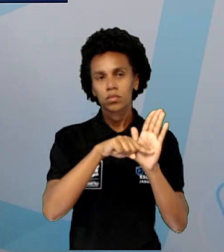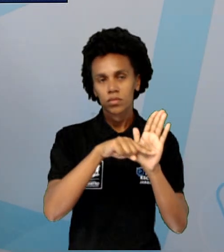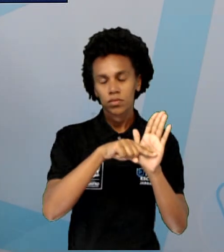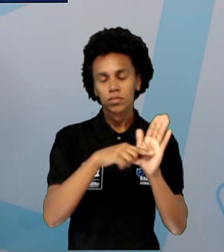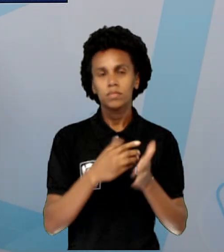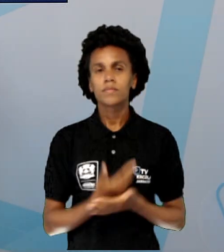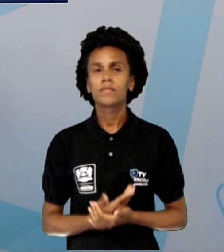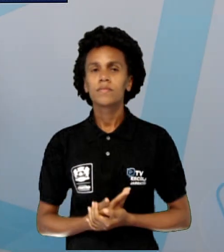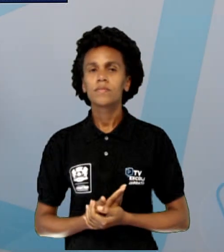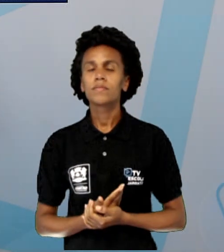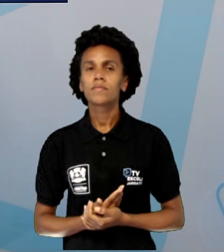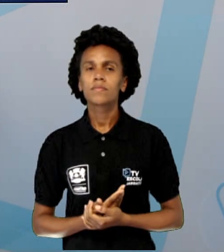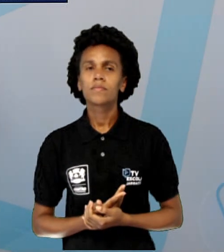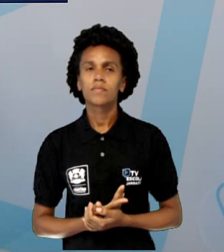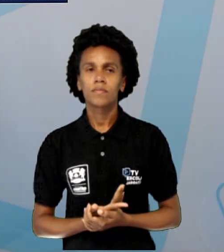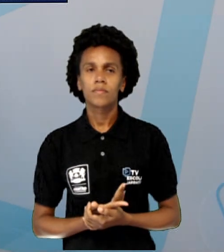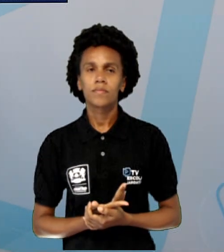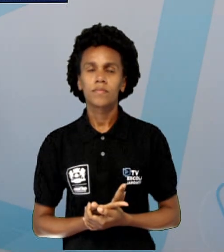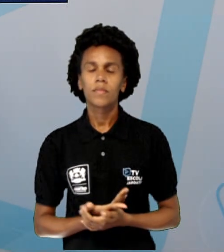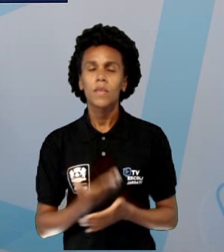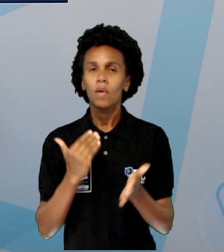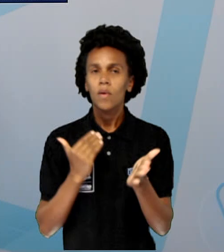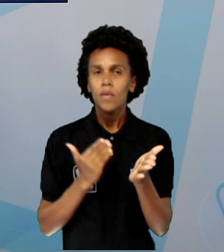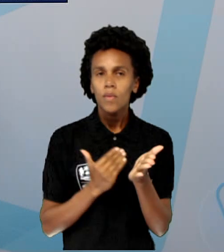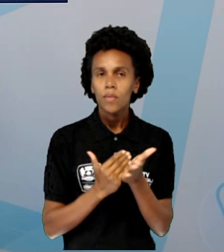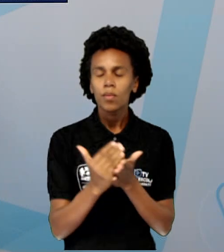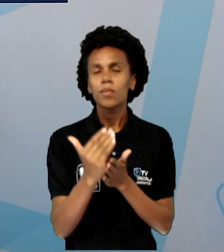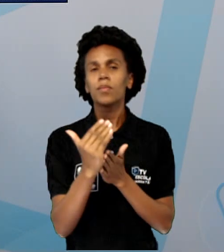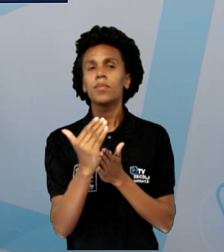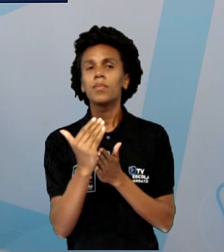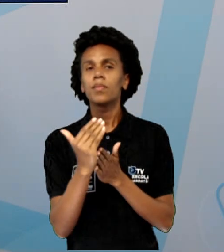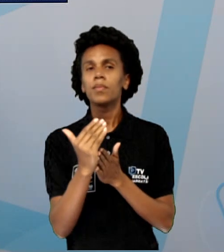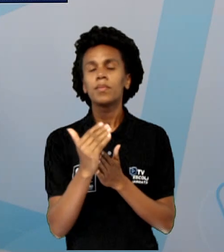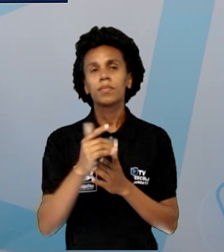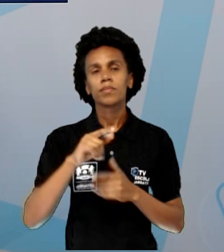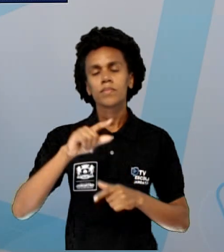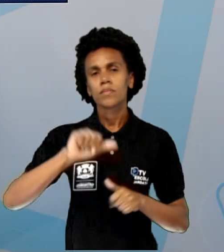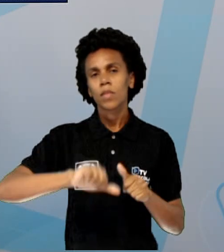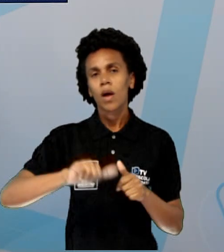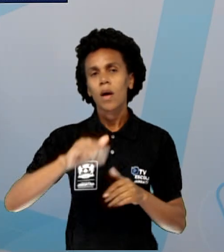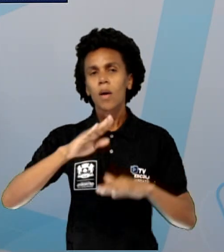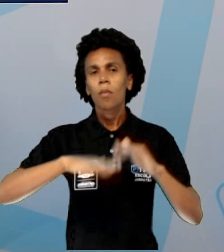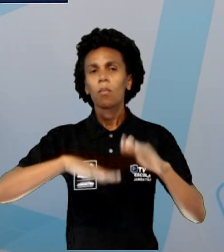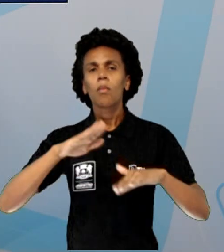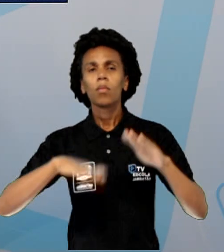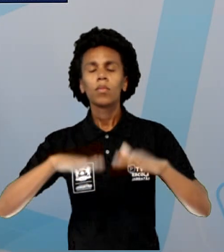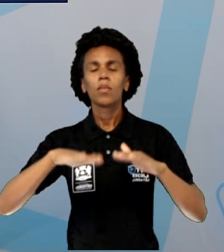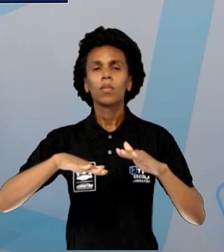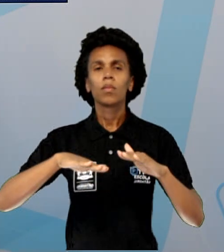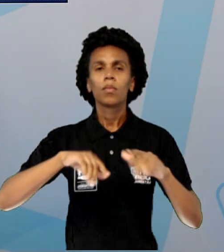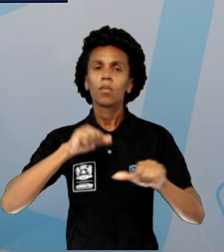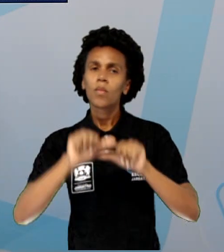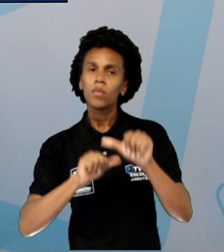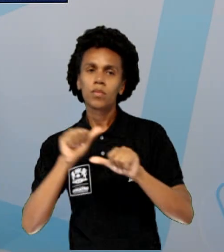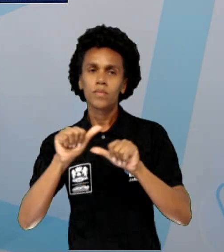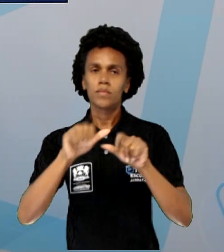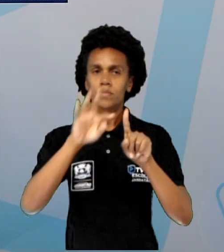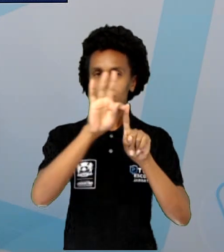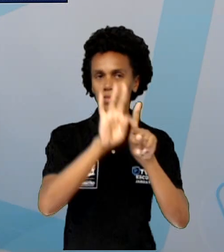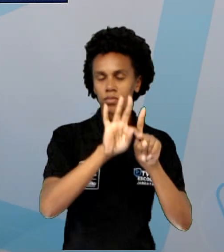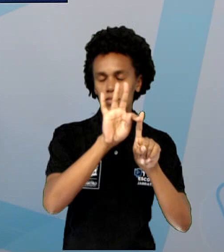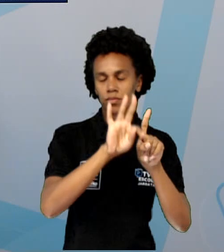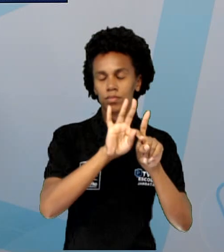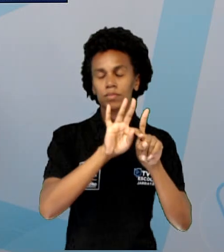sobre a variação da temperatura, mas aqui nesse momento ela não fala das operações. Então a gente vai ter que deduzir quais são as